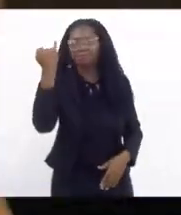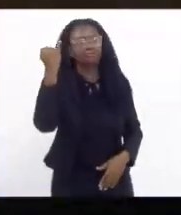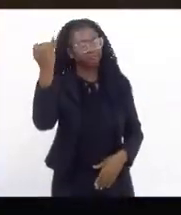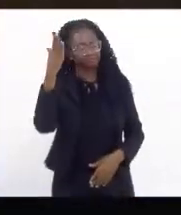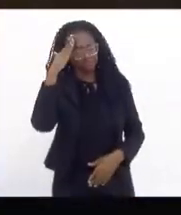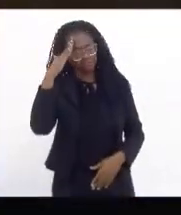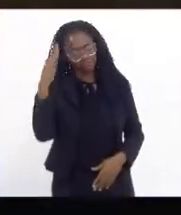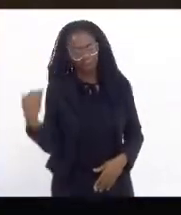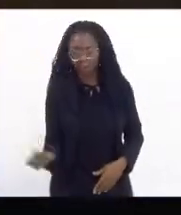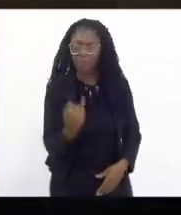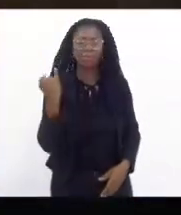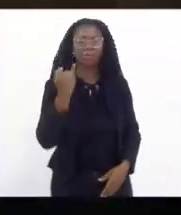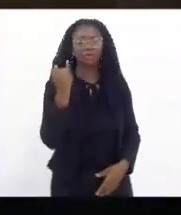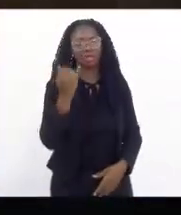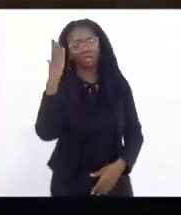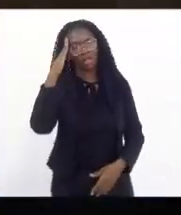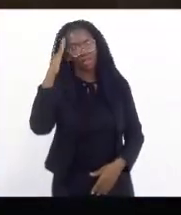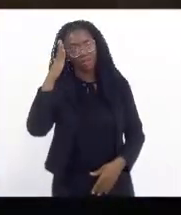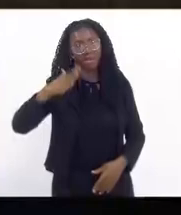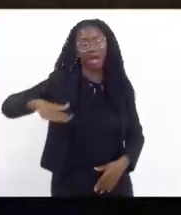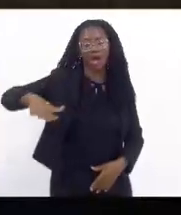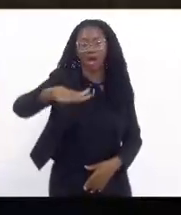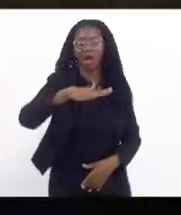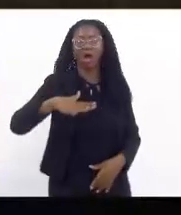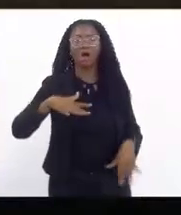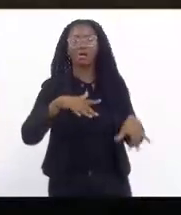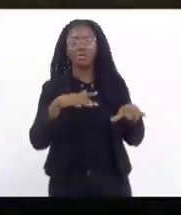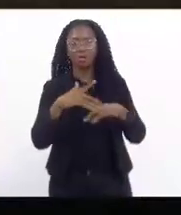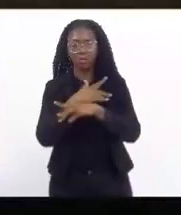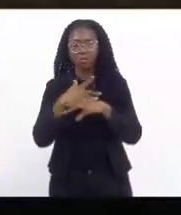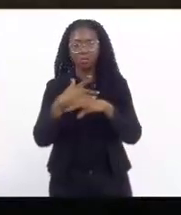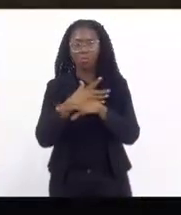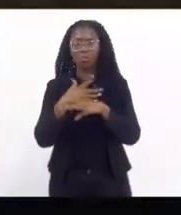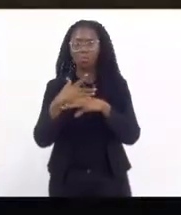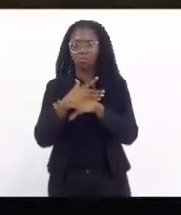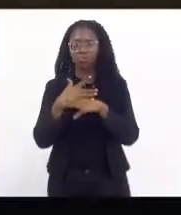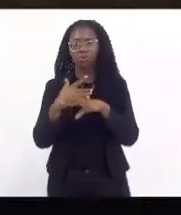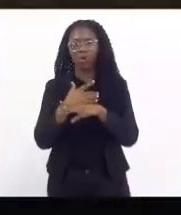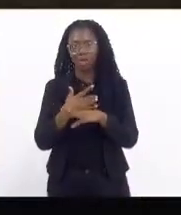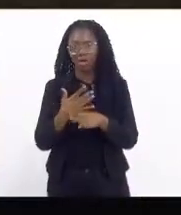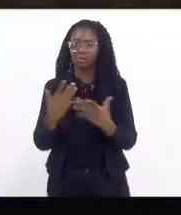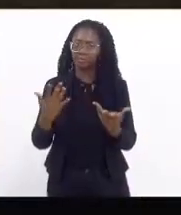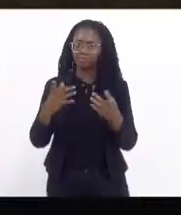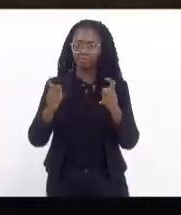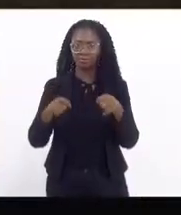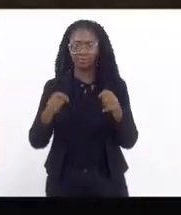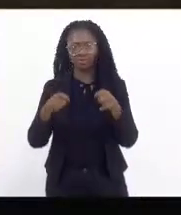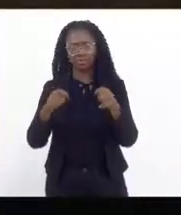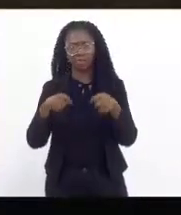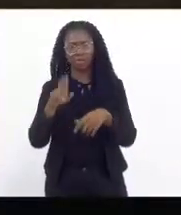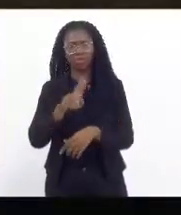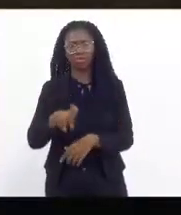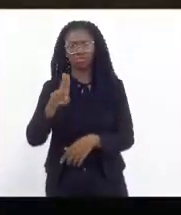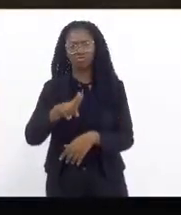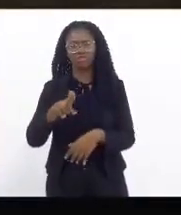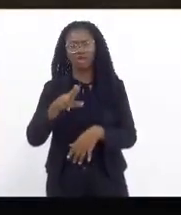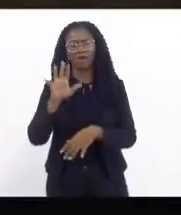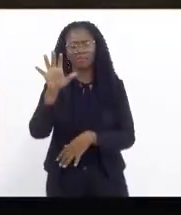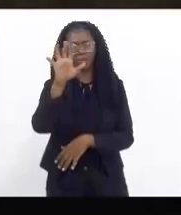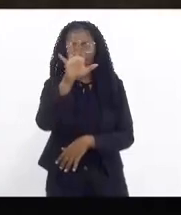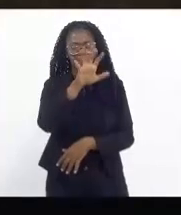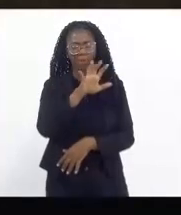sabe que o espaço urbano, ele é passível de ser utilizado em muitas áreas